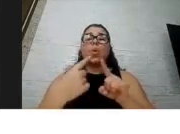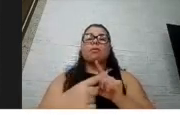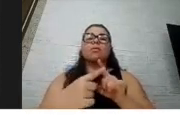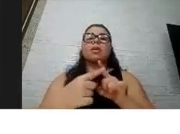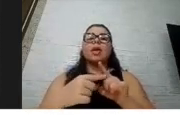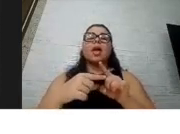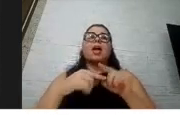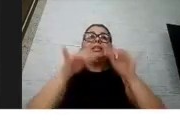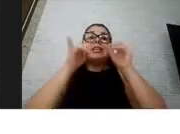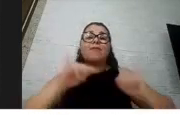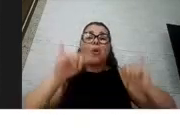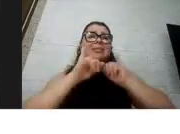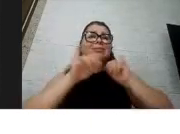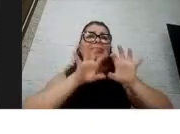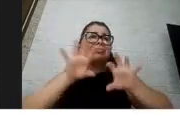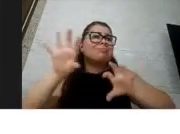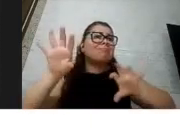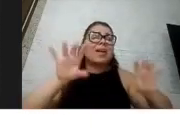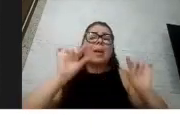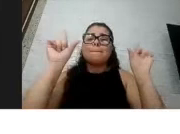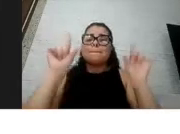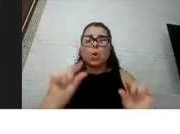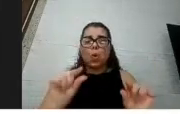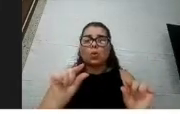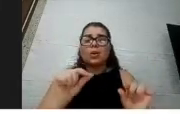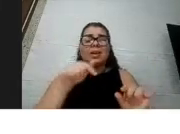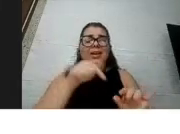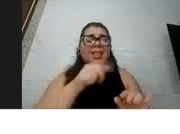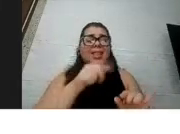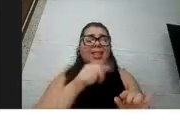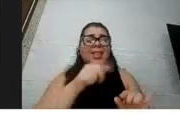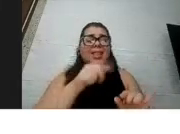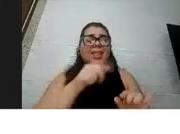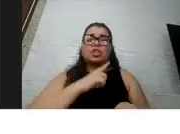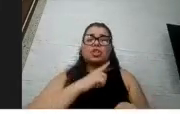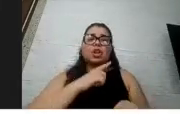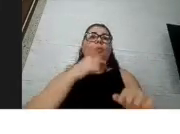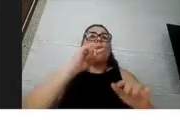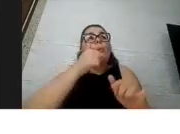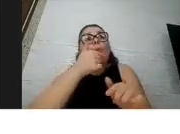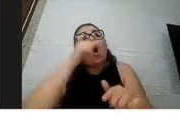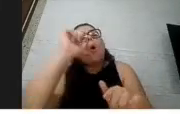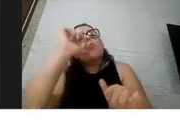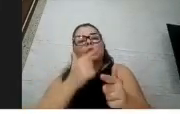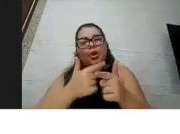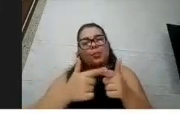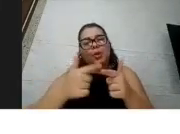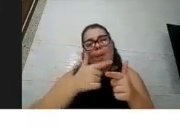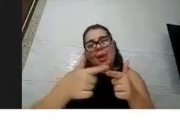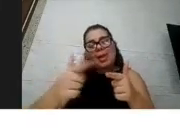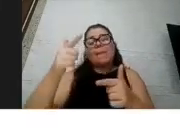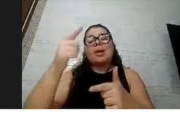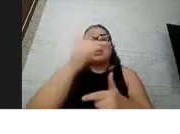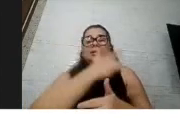essas crianças tinham sempre condições de saúde associadas, então a gente não sabe ainda se só o fato de ter síndrome de Down